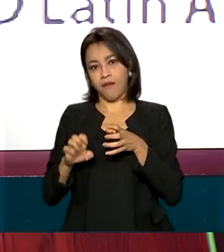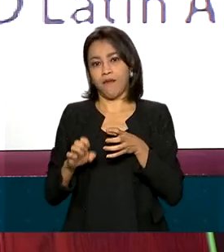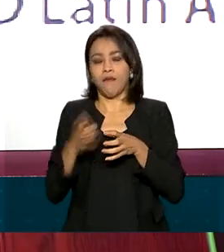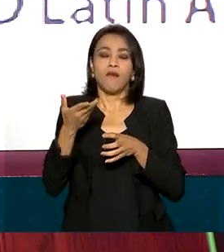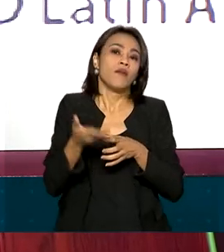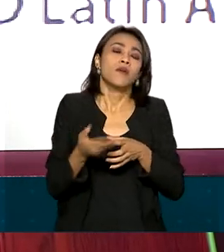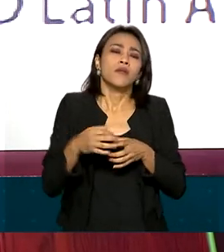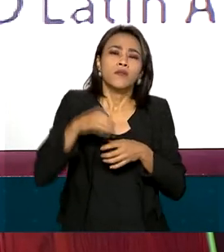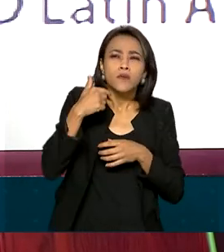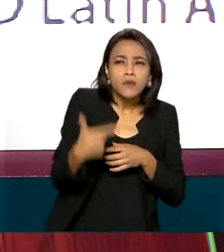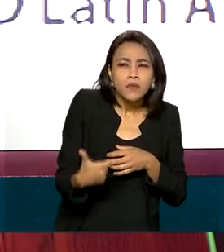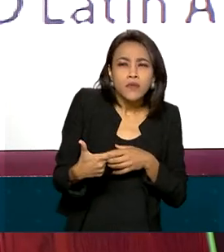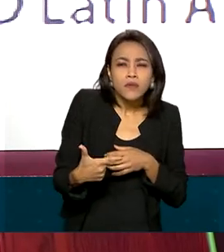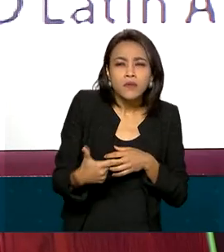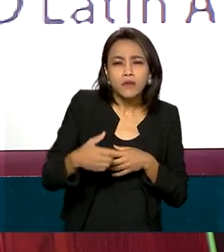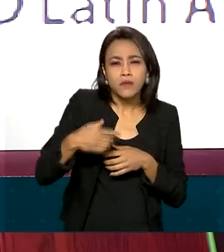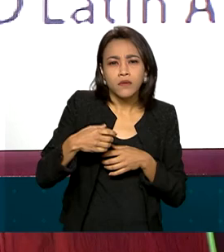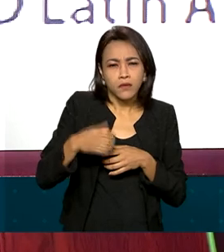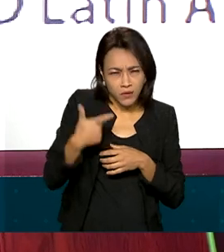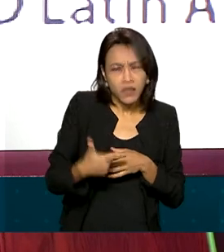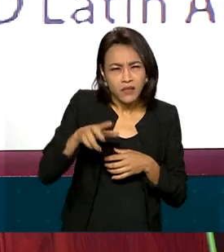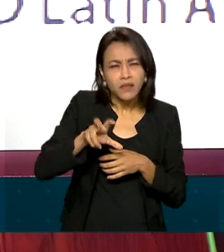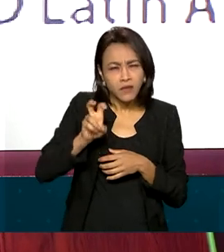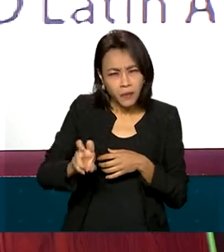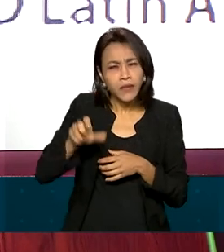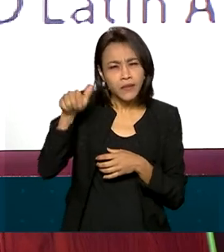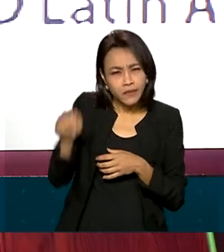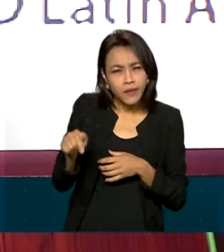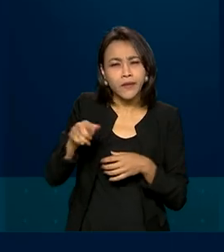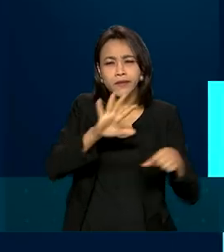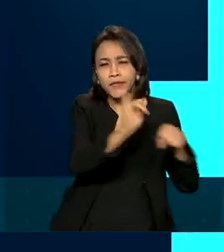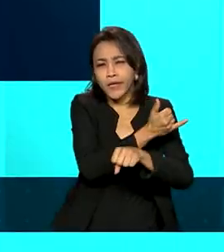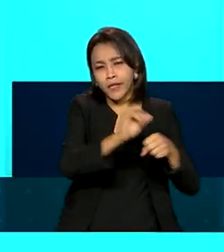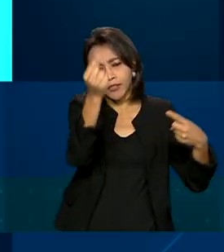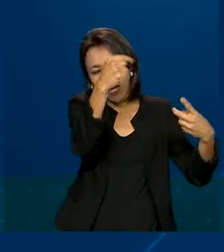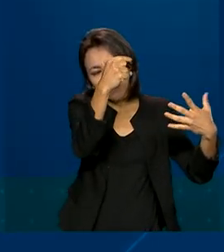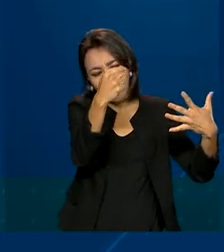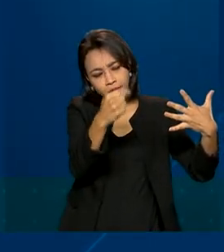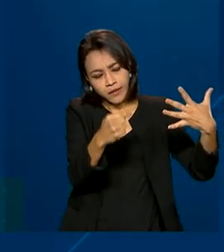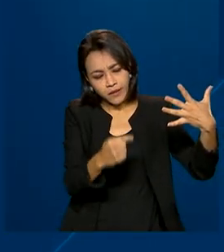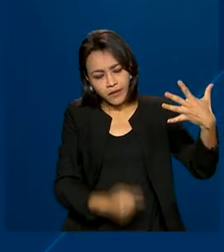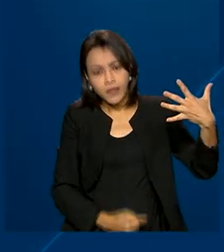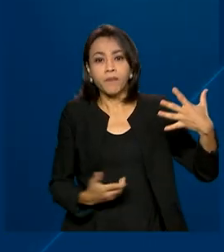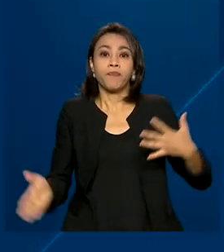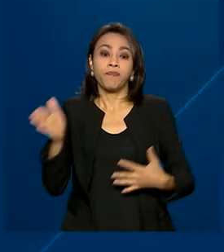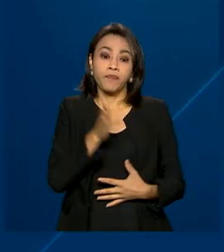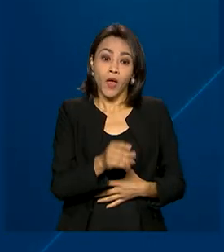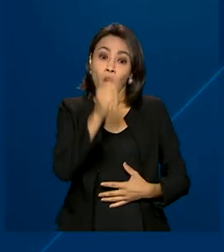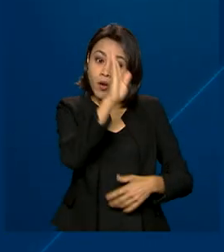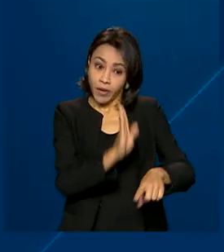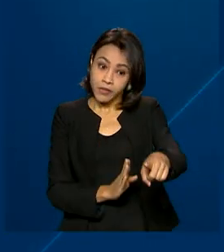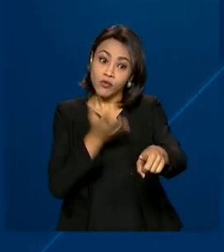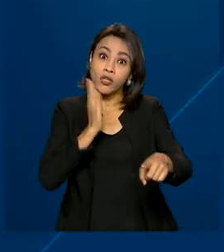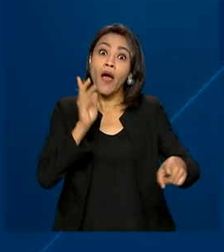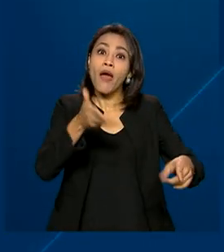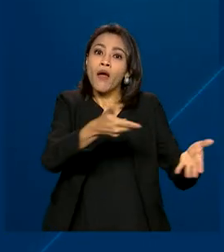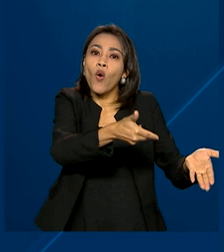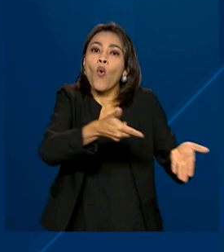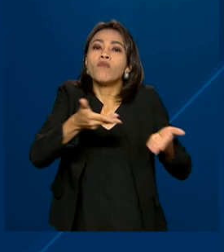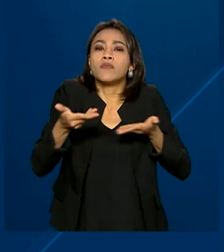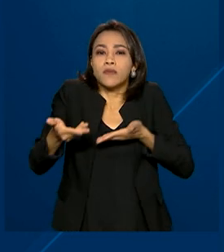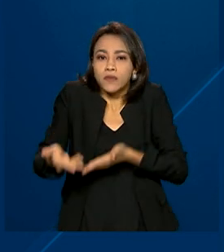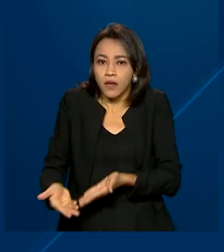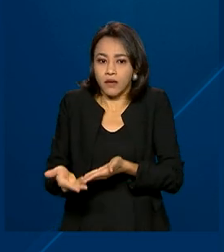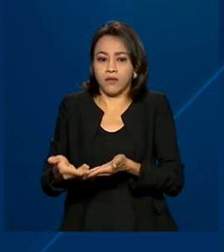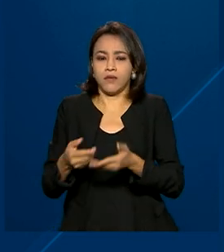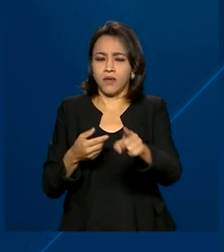247, ou 257 instrumentos. O Brasil já atua formalmente como convidado em mais